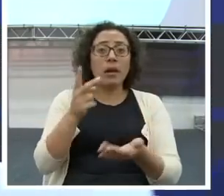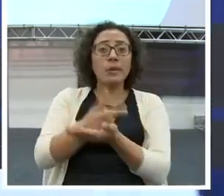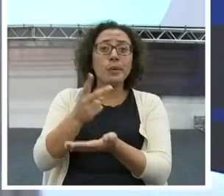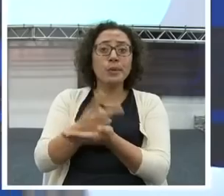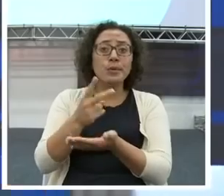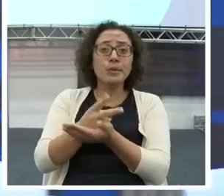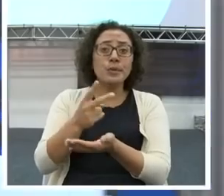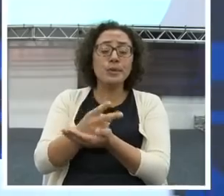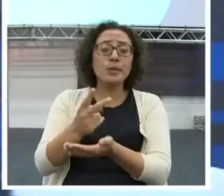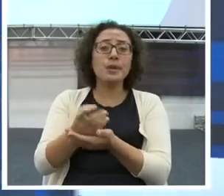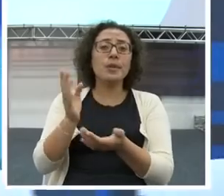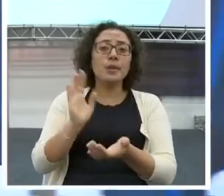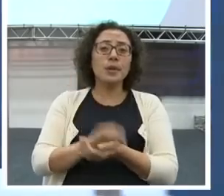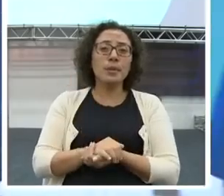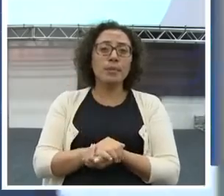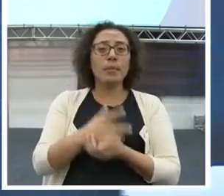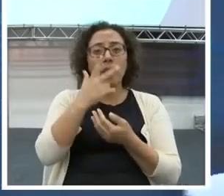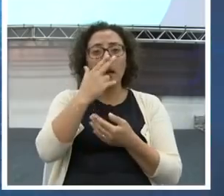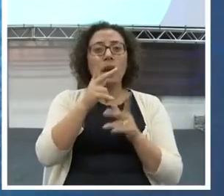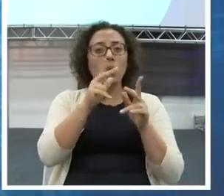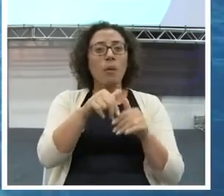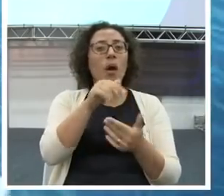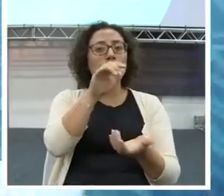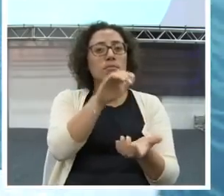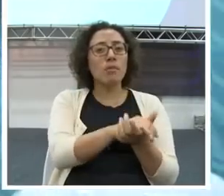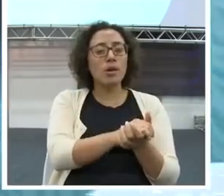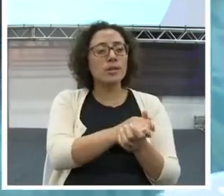Esposa de malandro, gosta de apanhar.